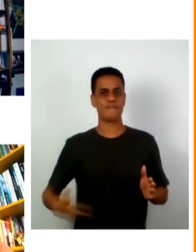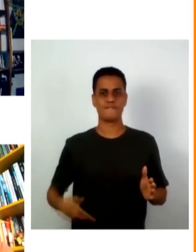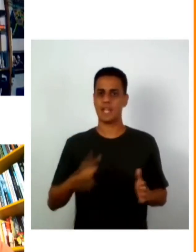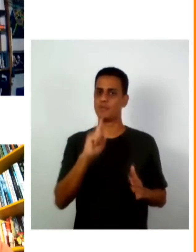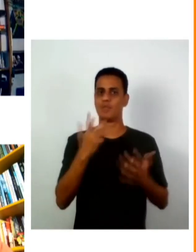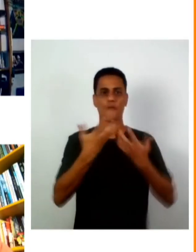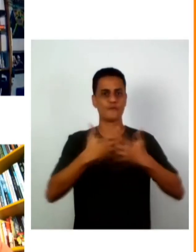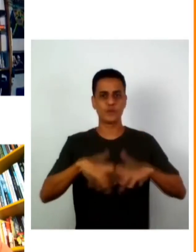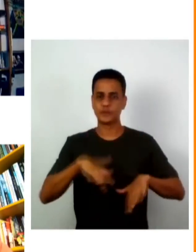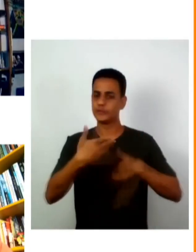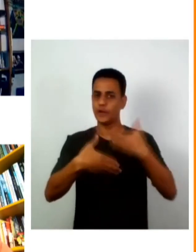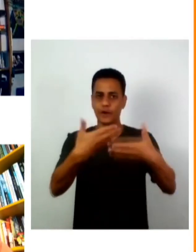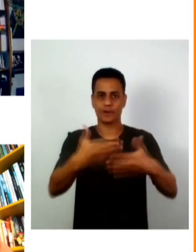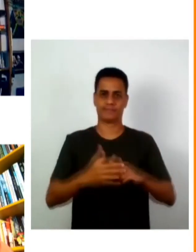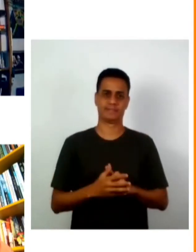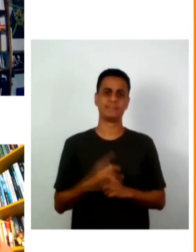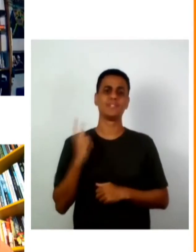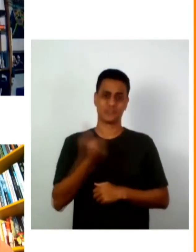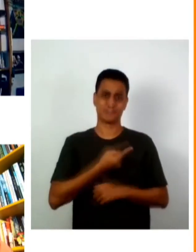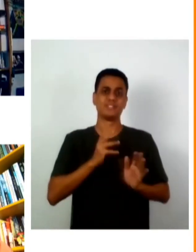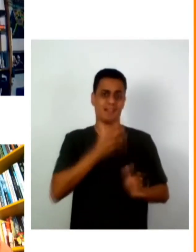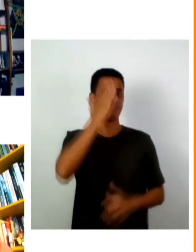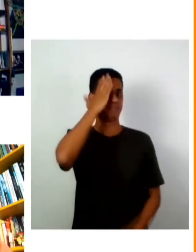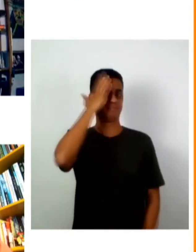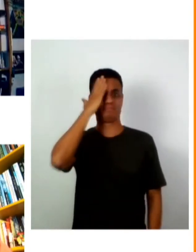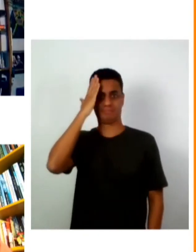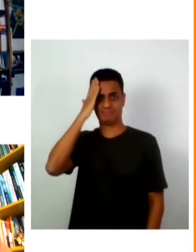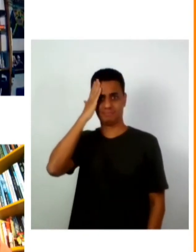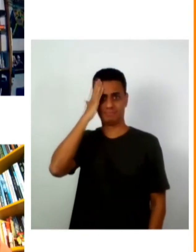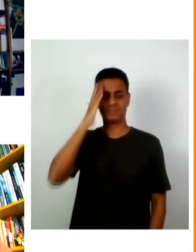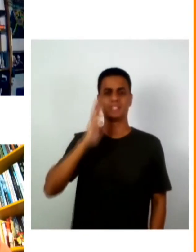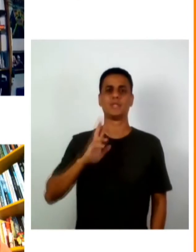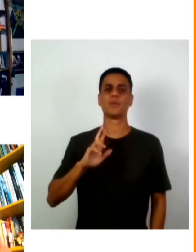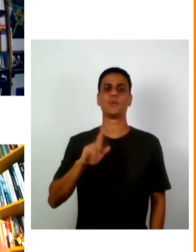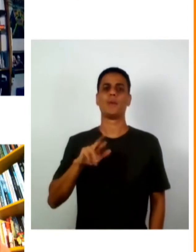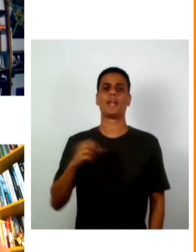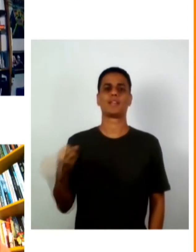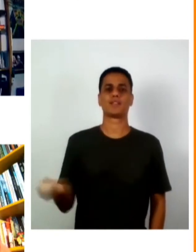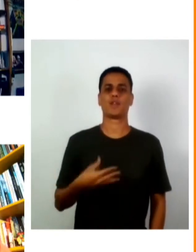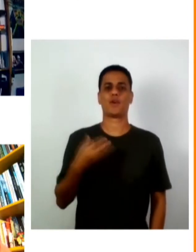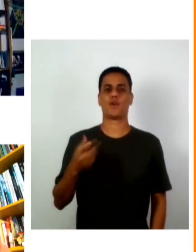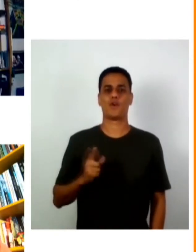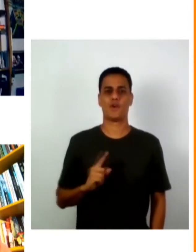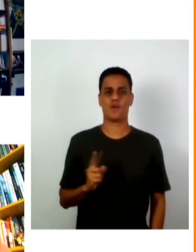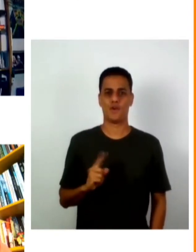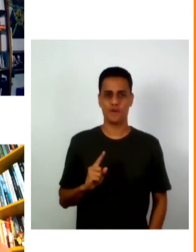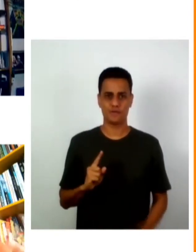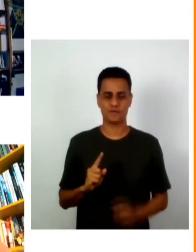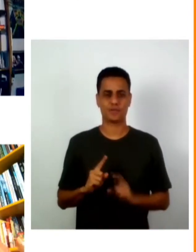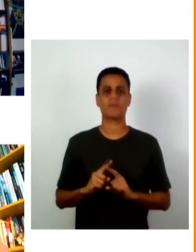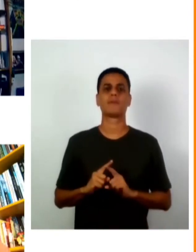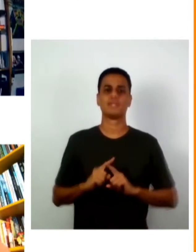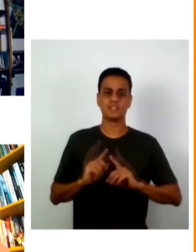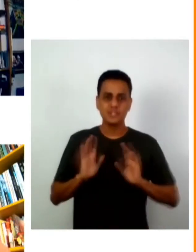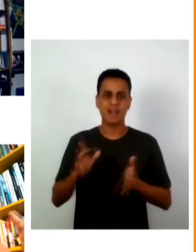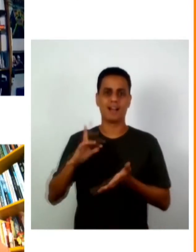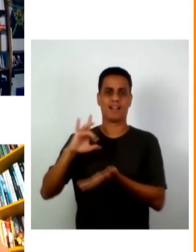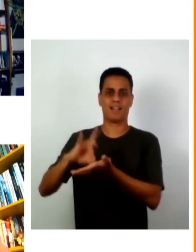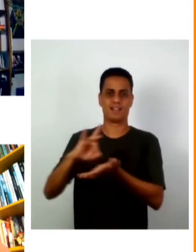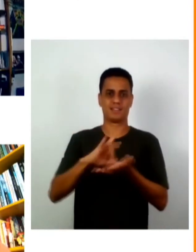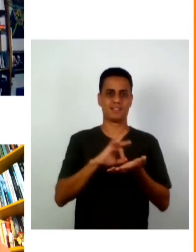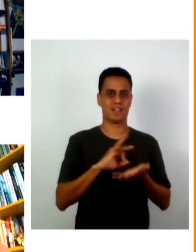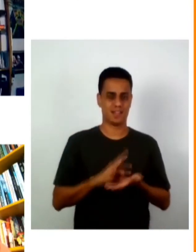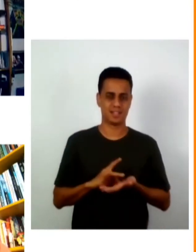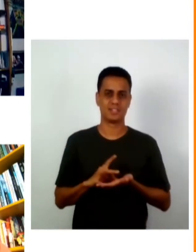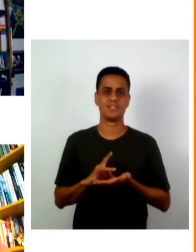não funcionavam e nós já sabíamos já de muitas outras coisas então isso não é novo mas simplesmente a realidade se torna mais crua